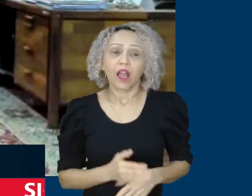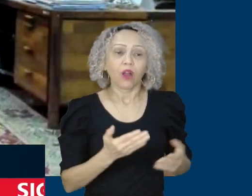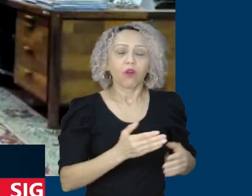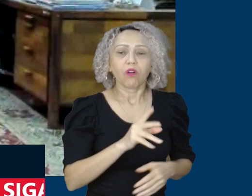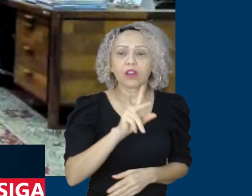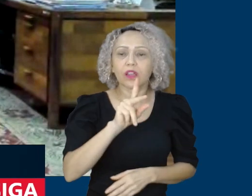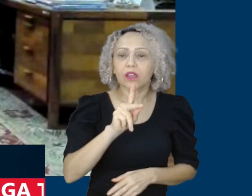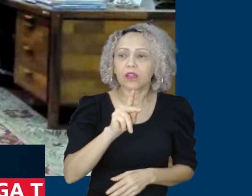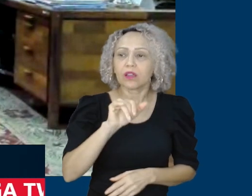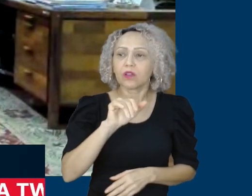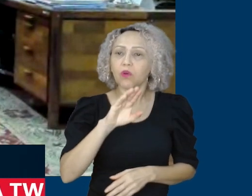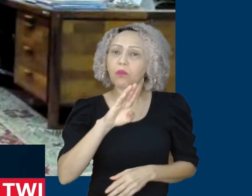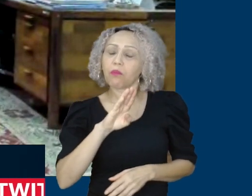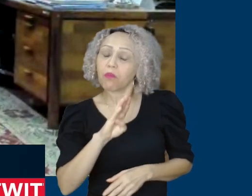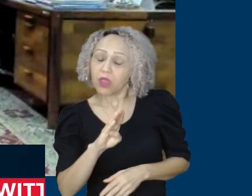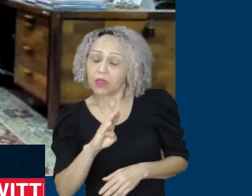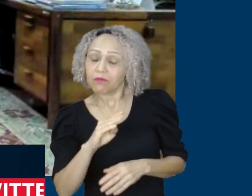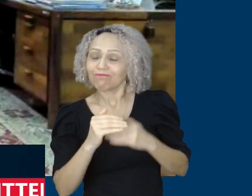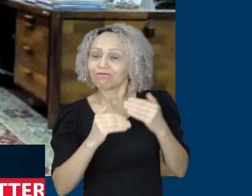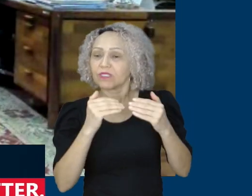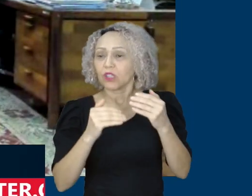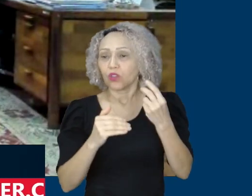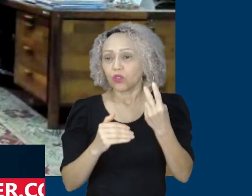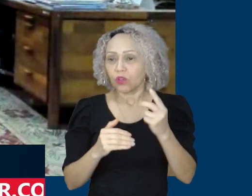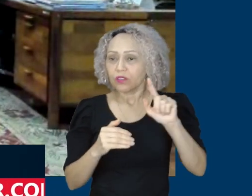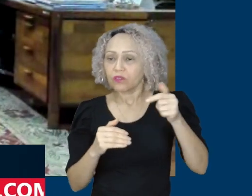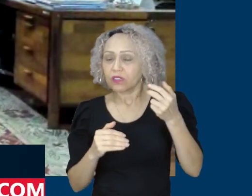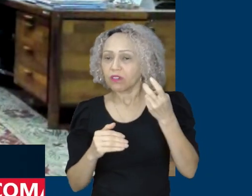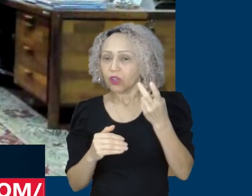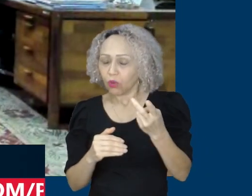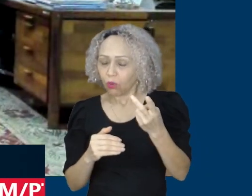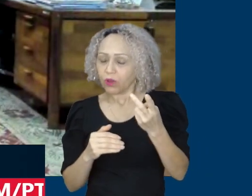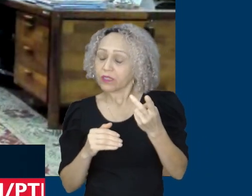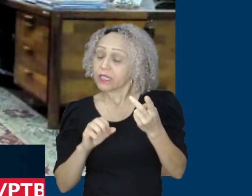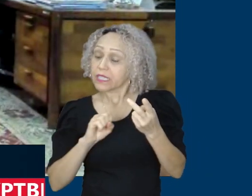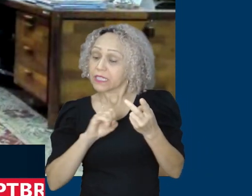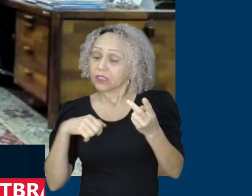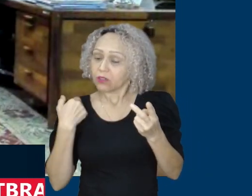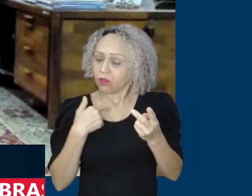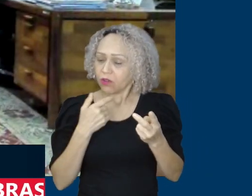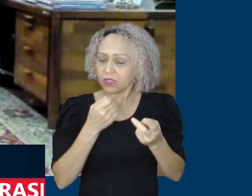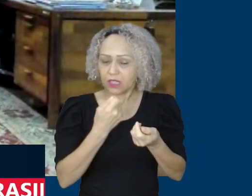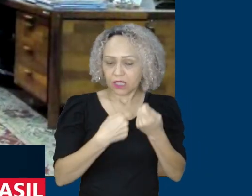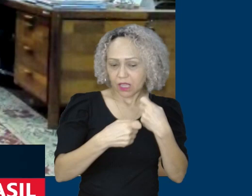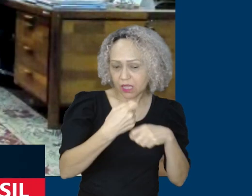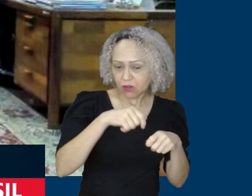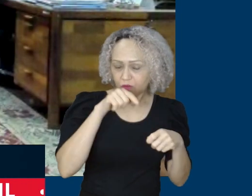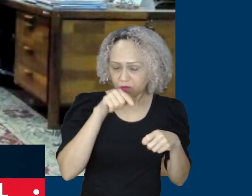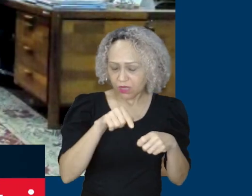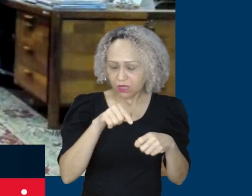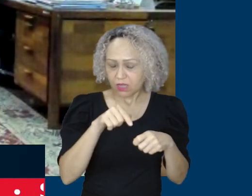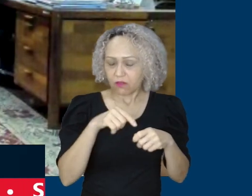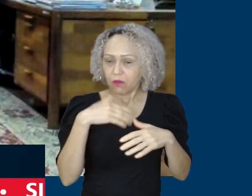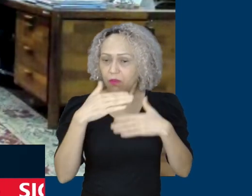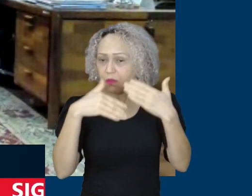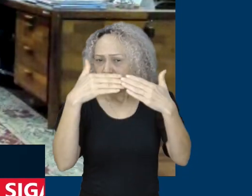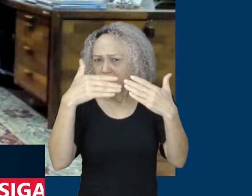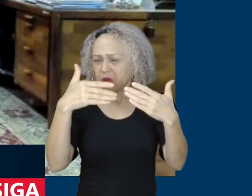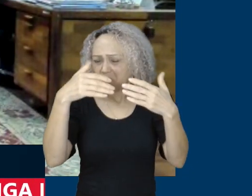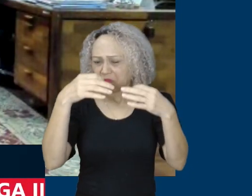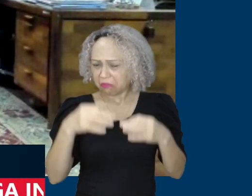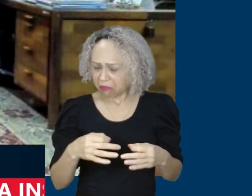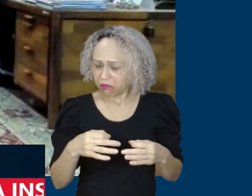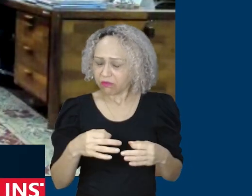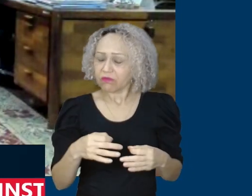,2%. Se nós continuarmos nessa dinâmica de crescimento da economia de forma robusta, nós estamos